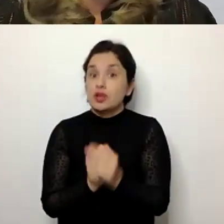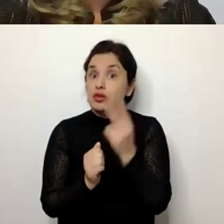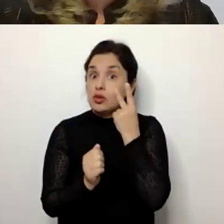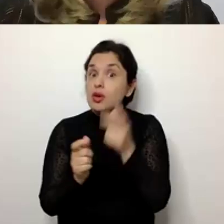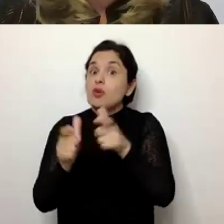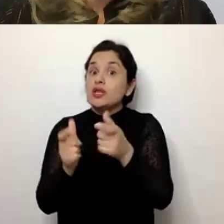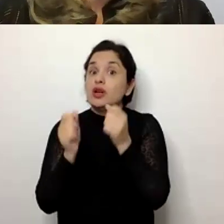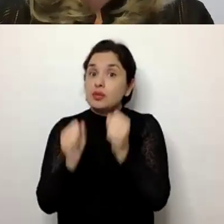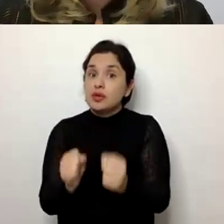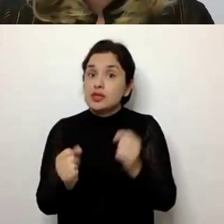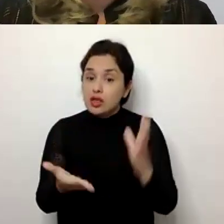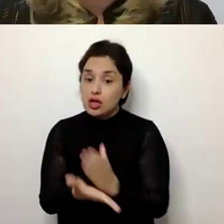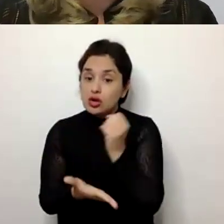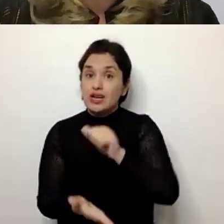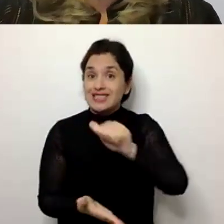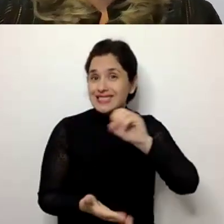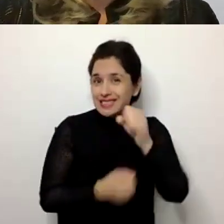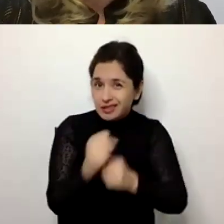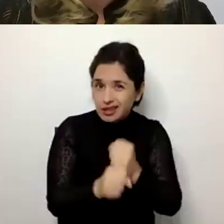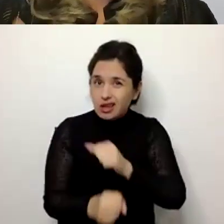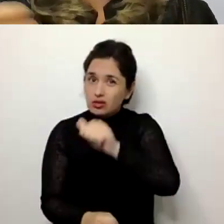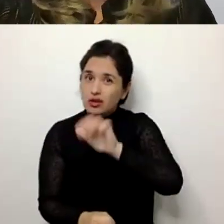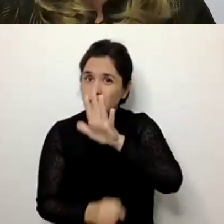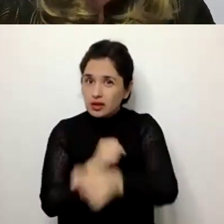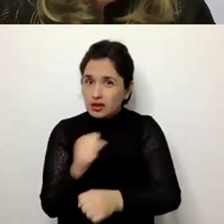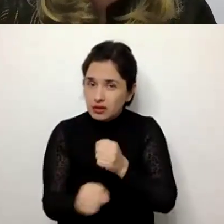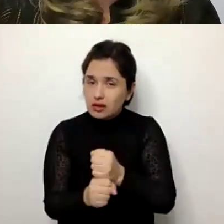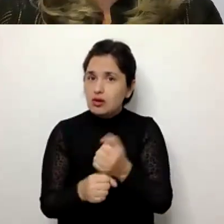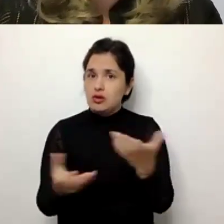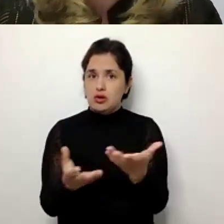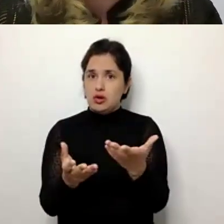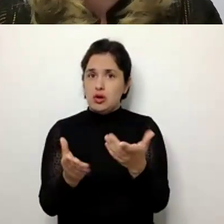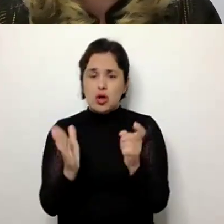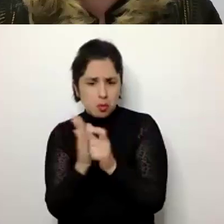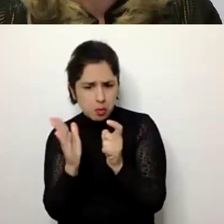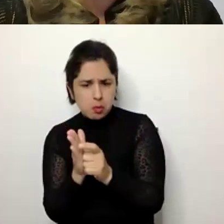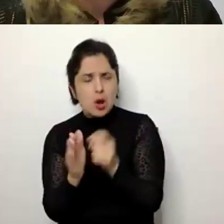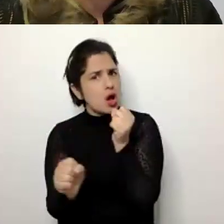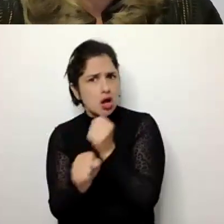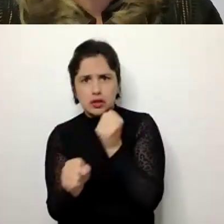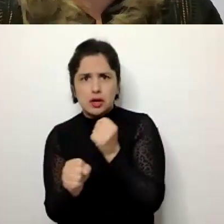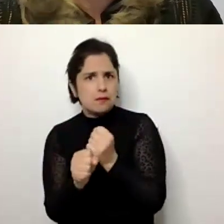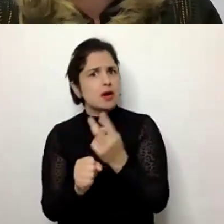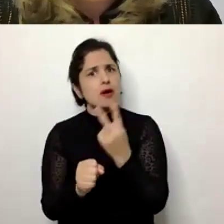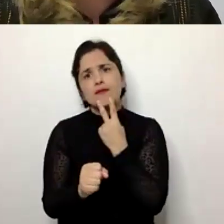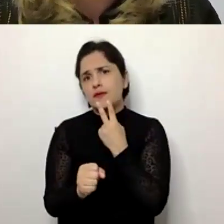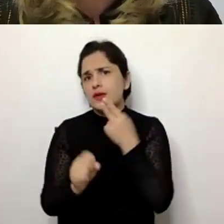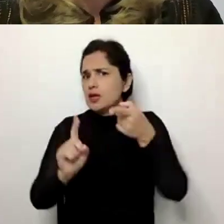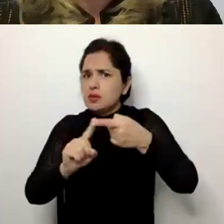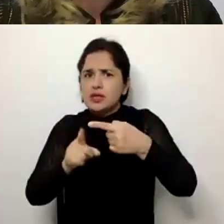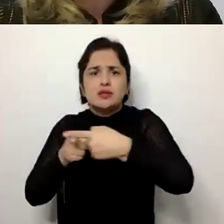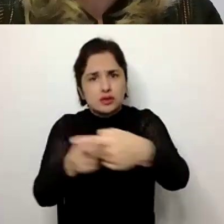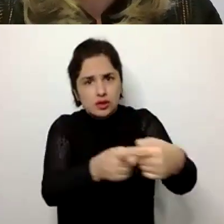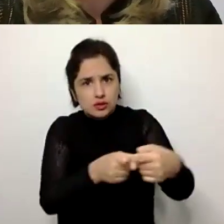chegar hoje aos 60, 65 anos, com uma produtividade, com uma qualidade de vida, uma participação social?